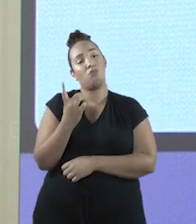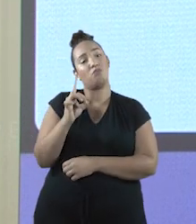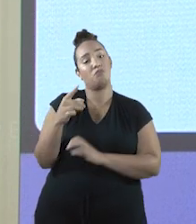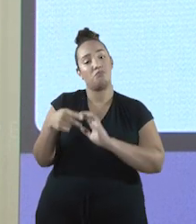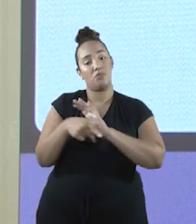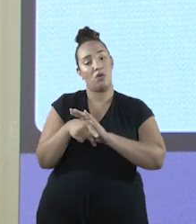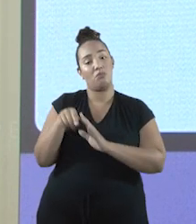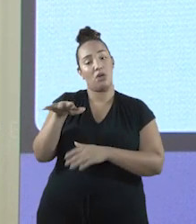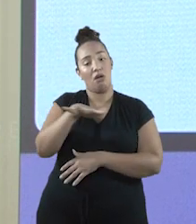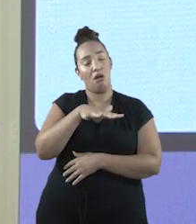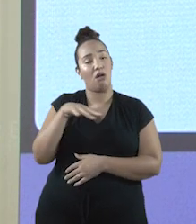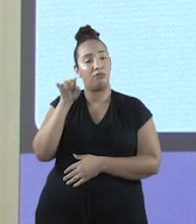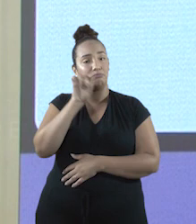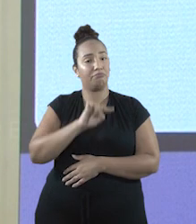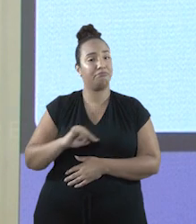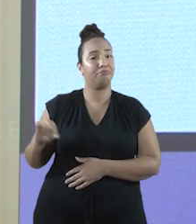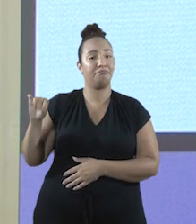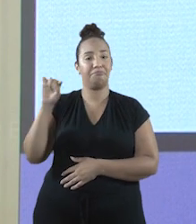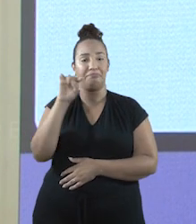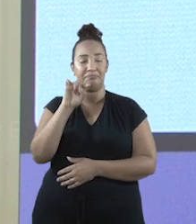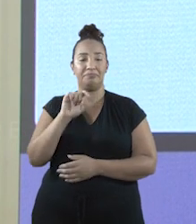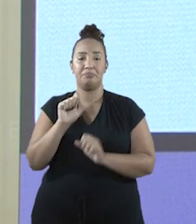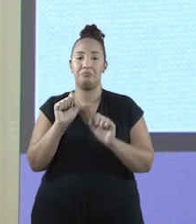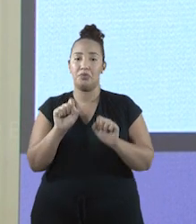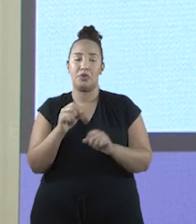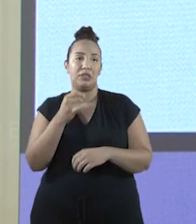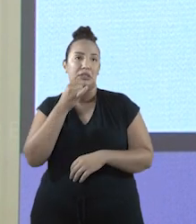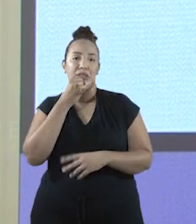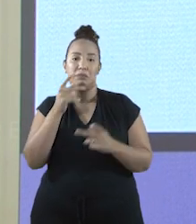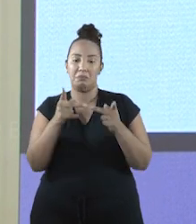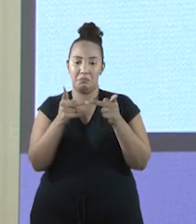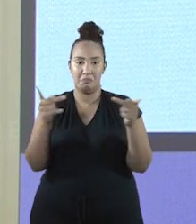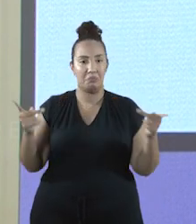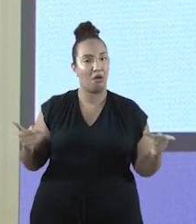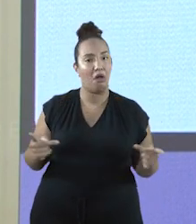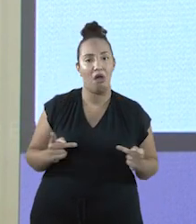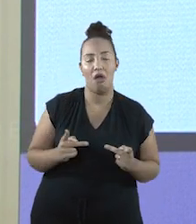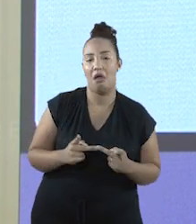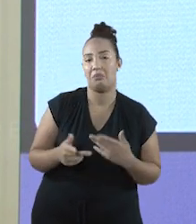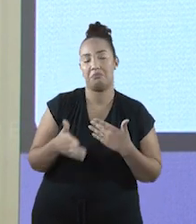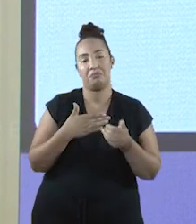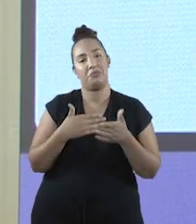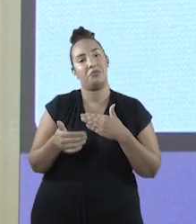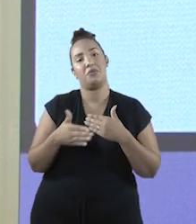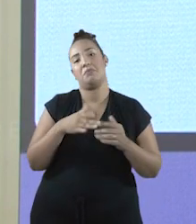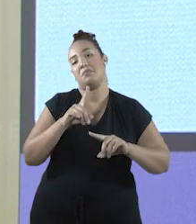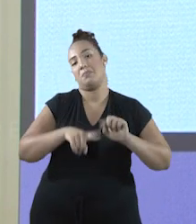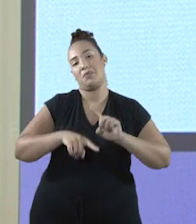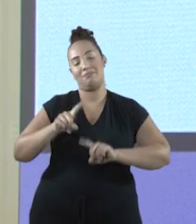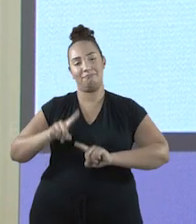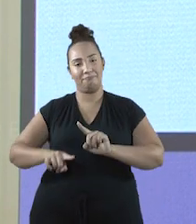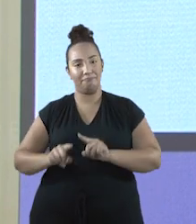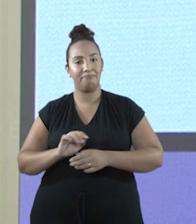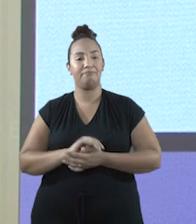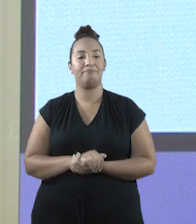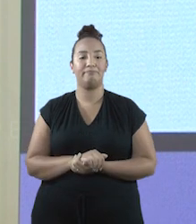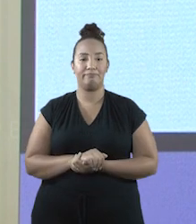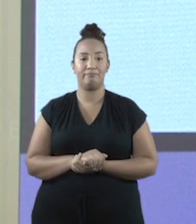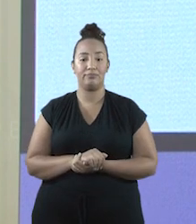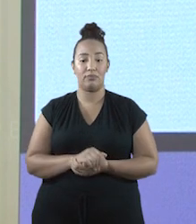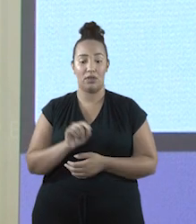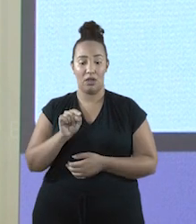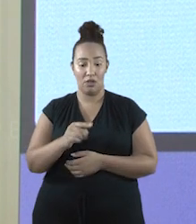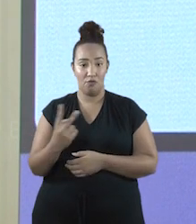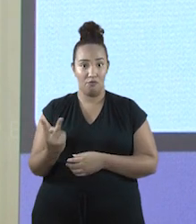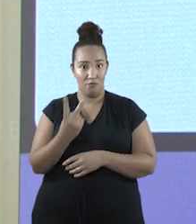que encontrarem na casa de vocês. Pode ser um prato, uma vasilha, qualquer coisa mesmo. Com esse valor